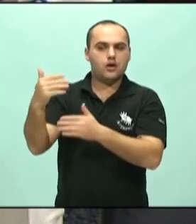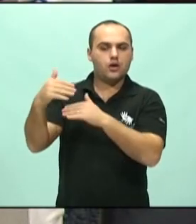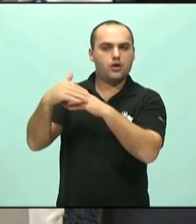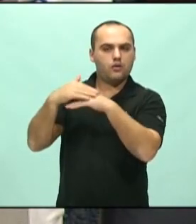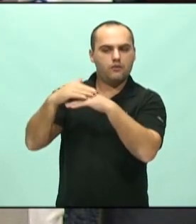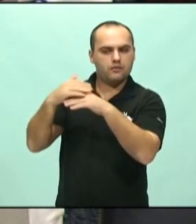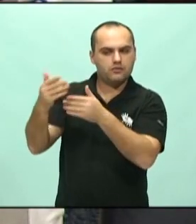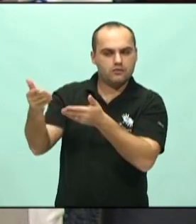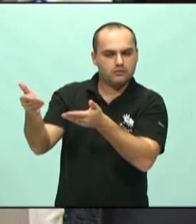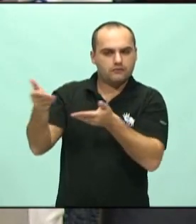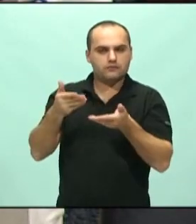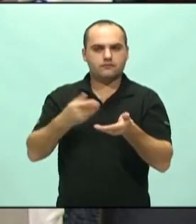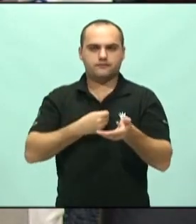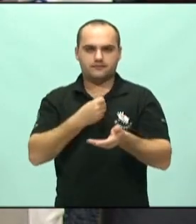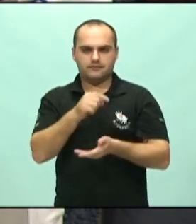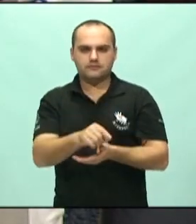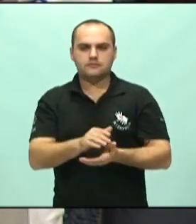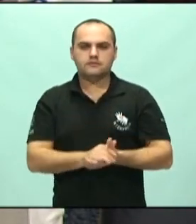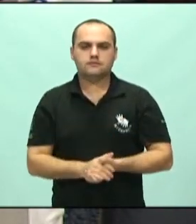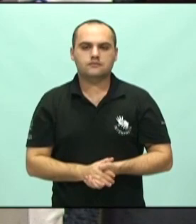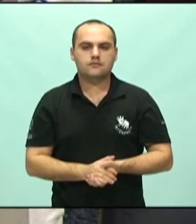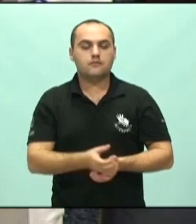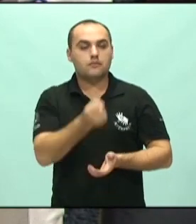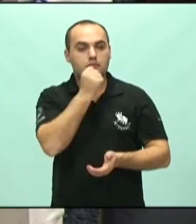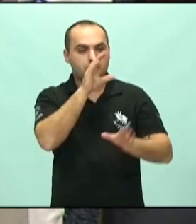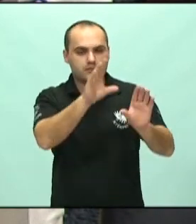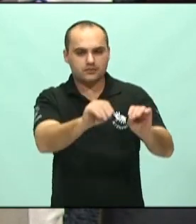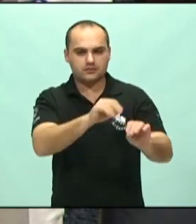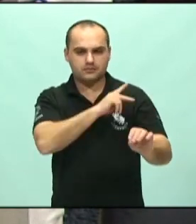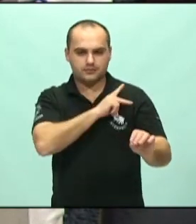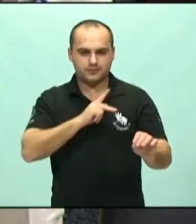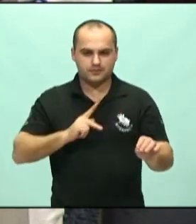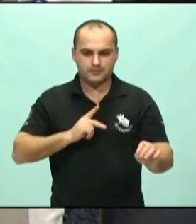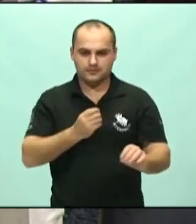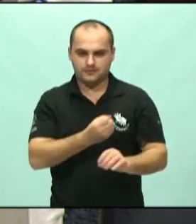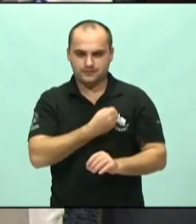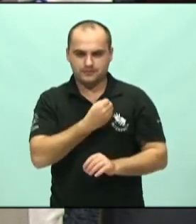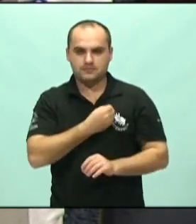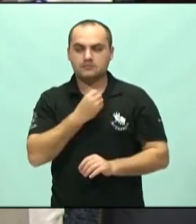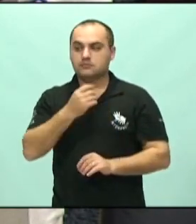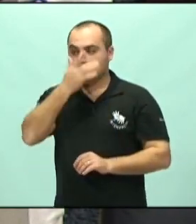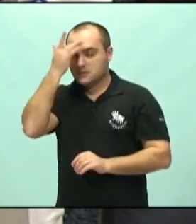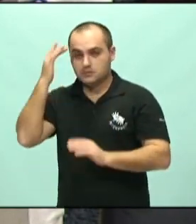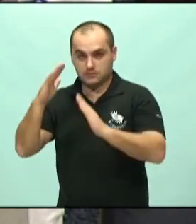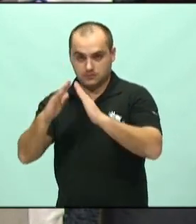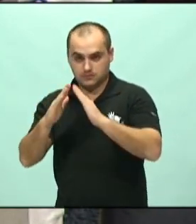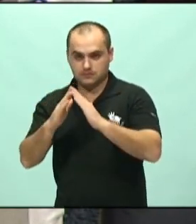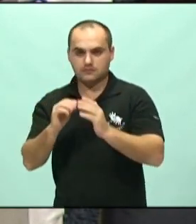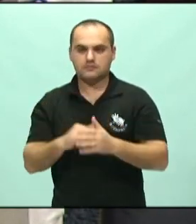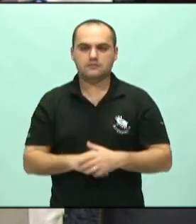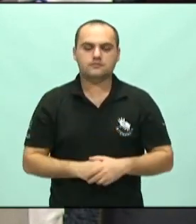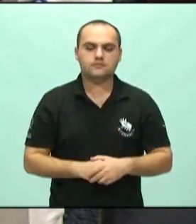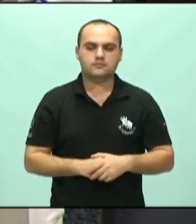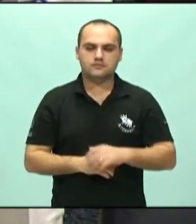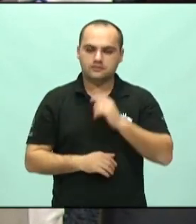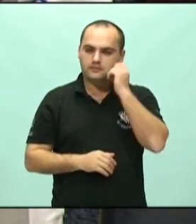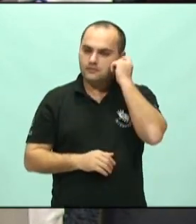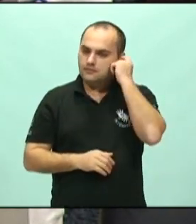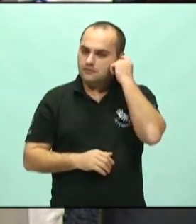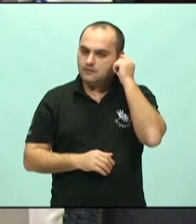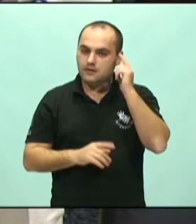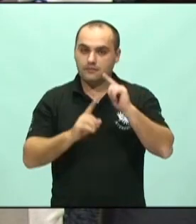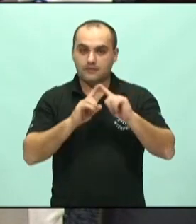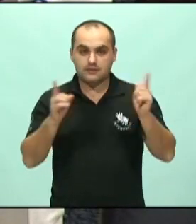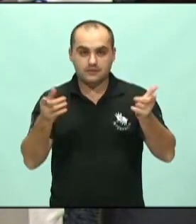Boa noite ao público presente, a quem está em casa. Efetivamente, passamos pelo momento